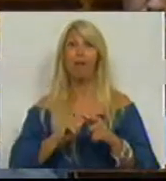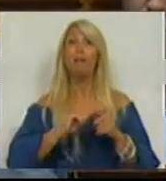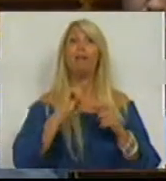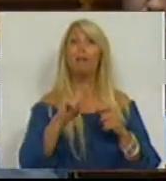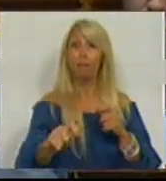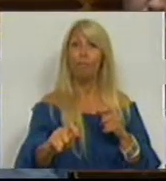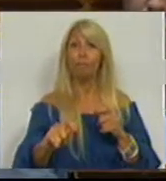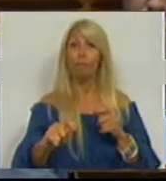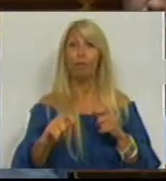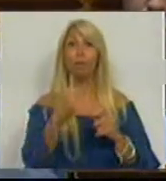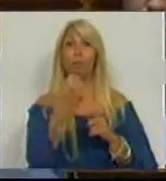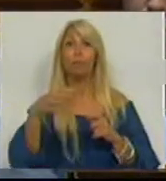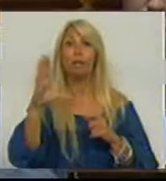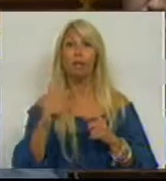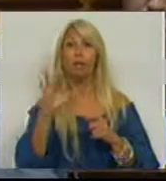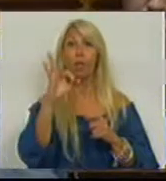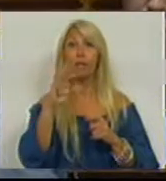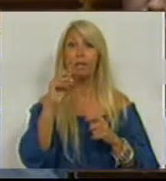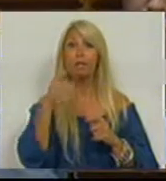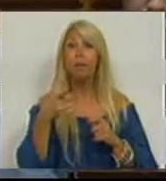434 euros.